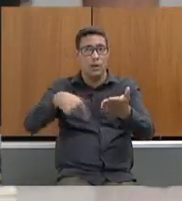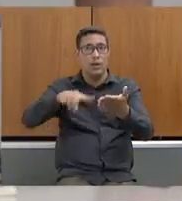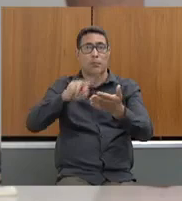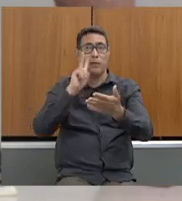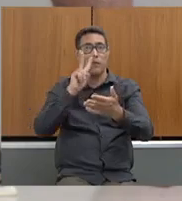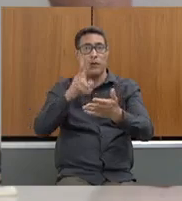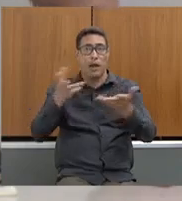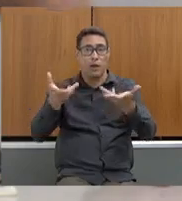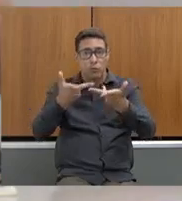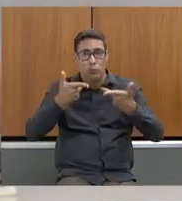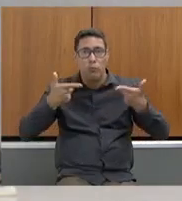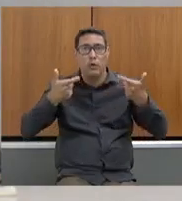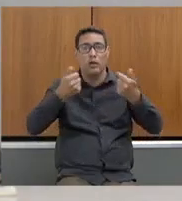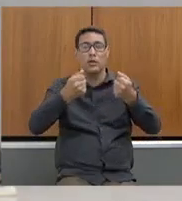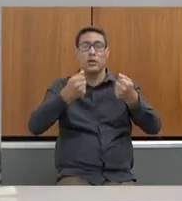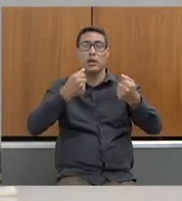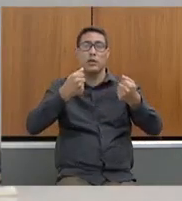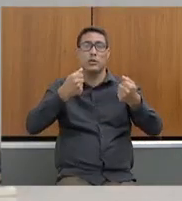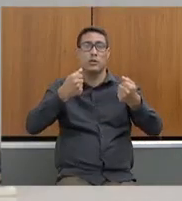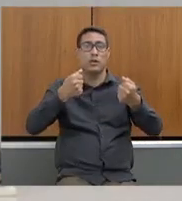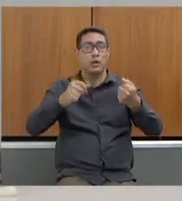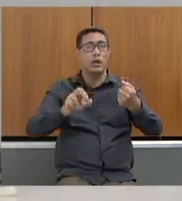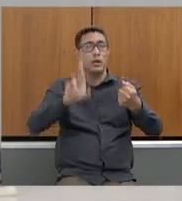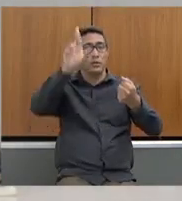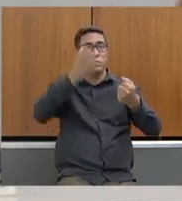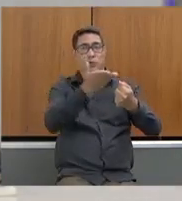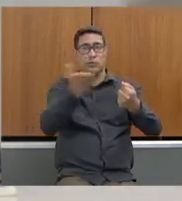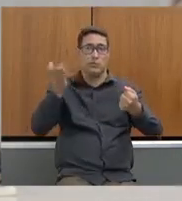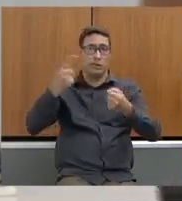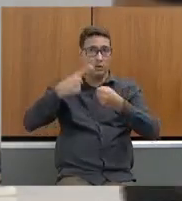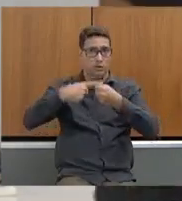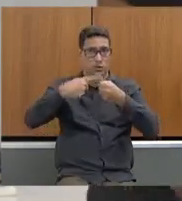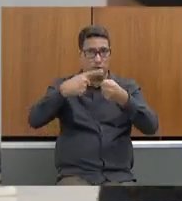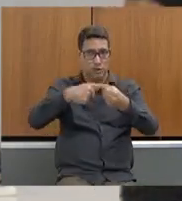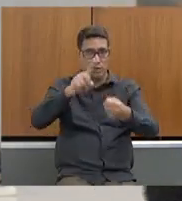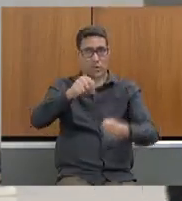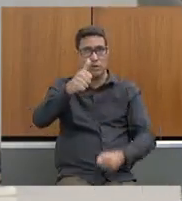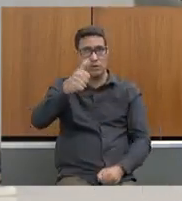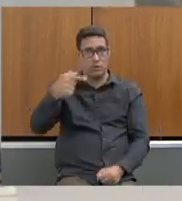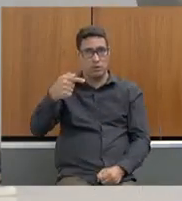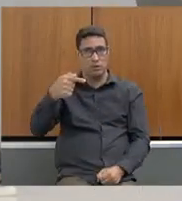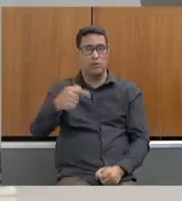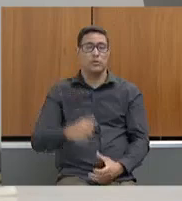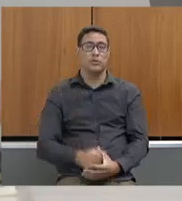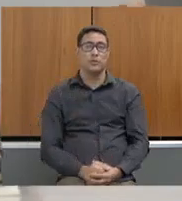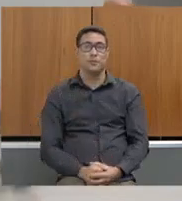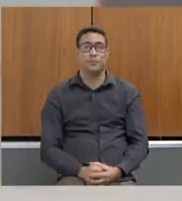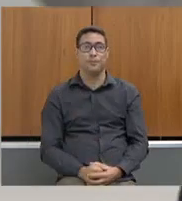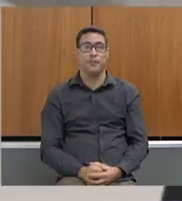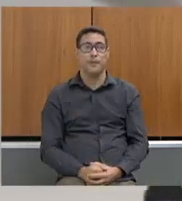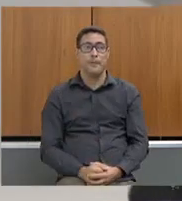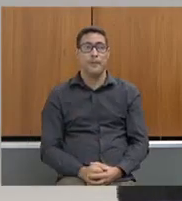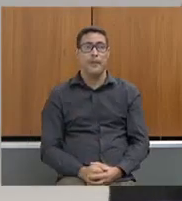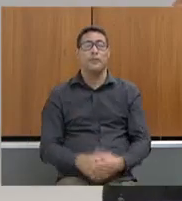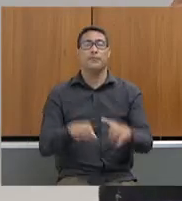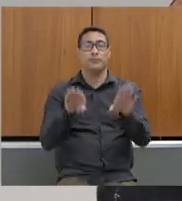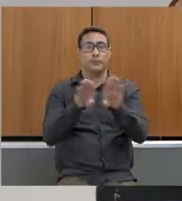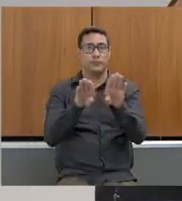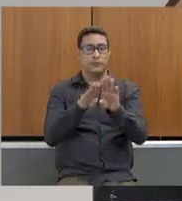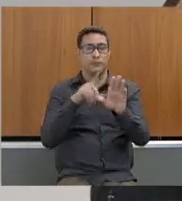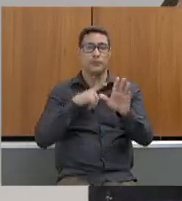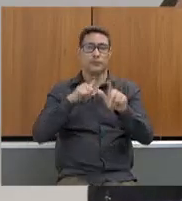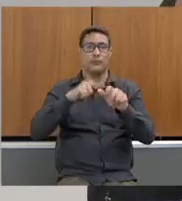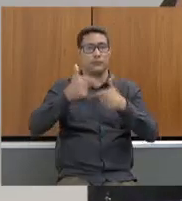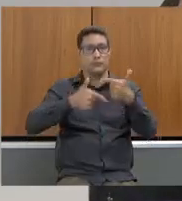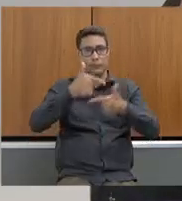a qualidade da licença desses municípios delegados, esses 17 municípios. E nós fizemos um trabalho,